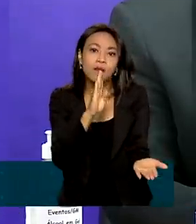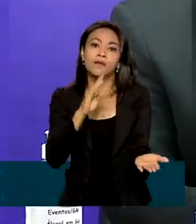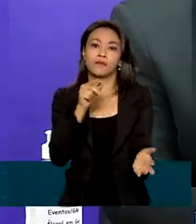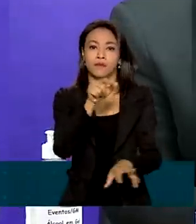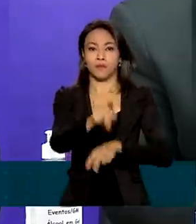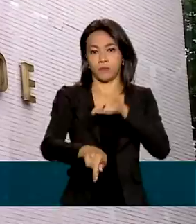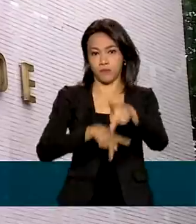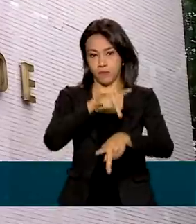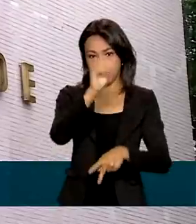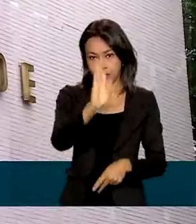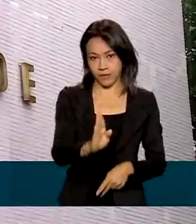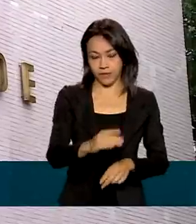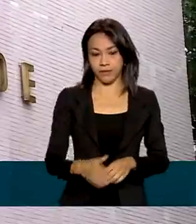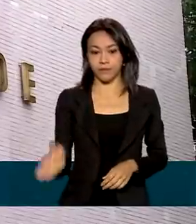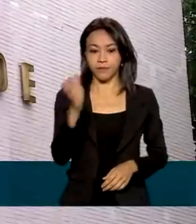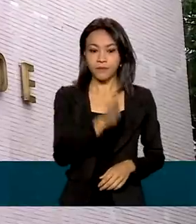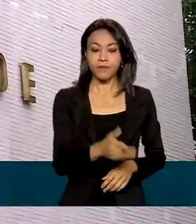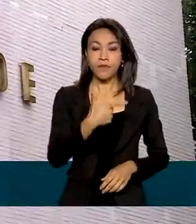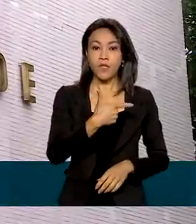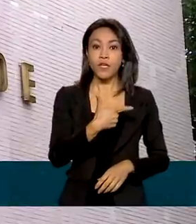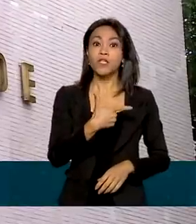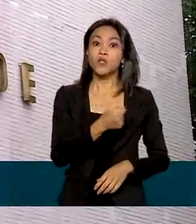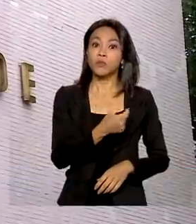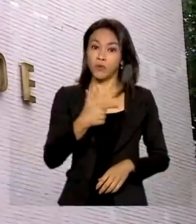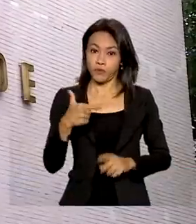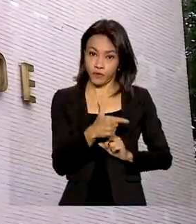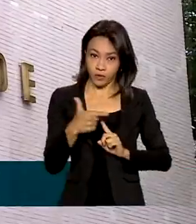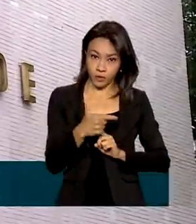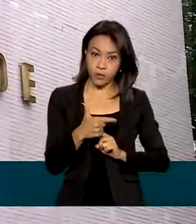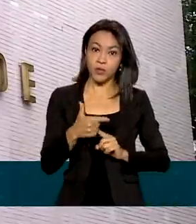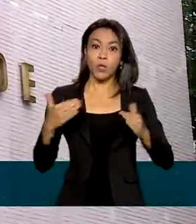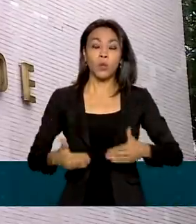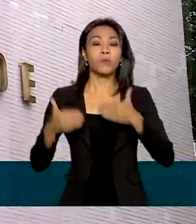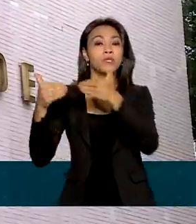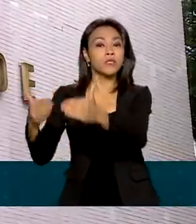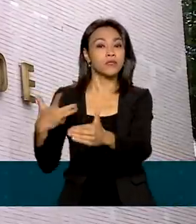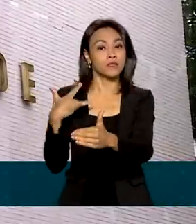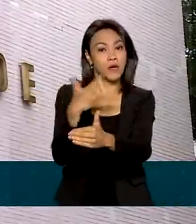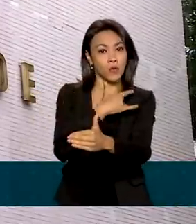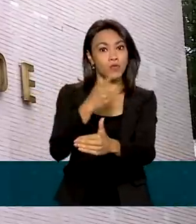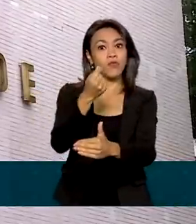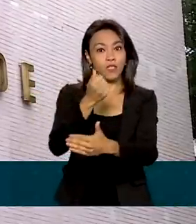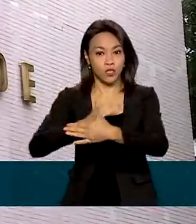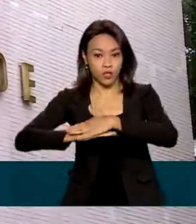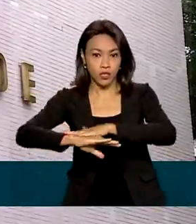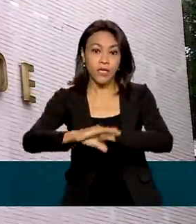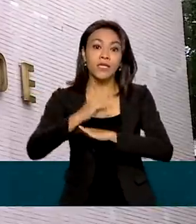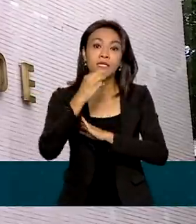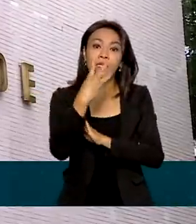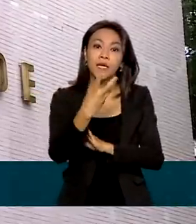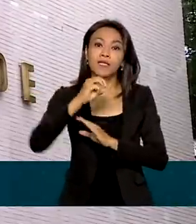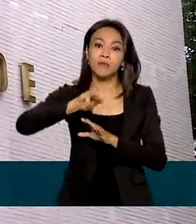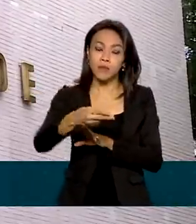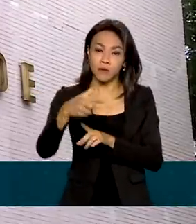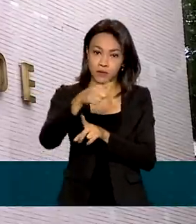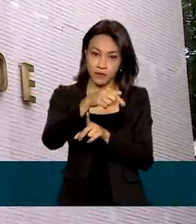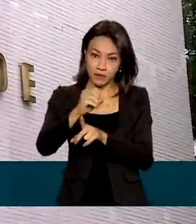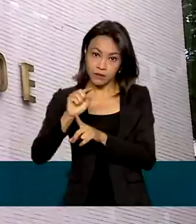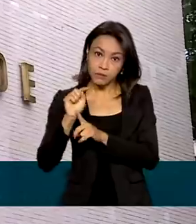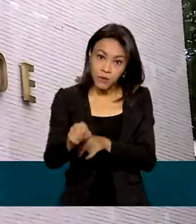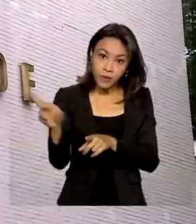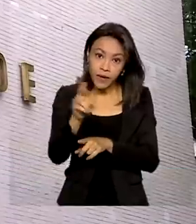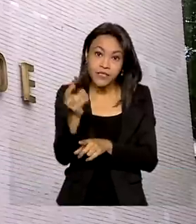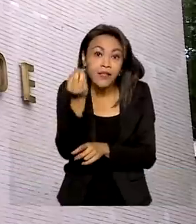nossa população. Em 2022, o Ministério da Saúde deve investir cerca de R$ 3,7 milhões nos novos